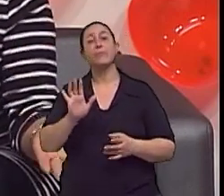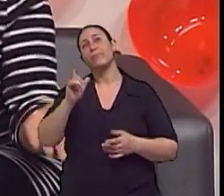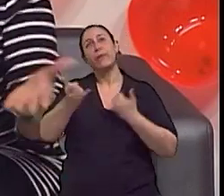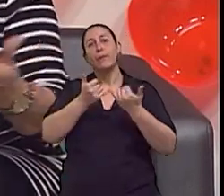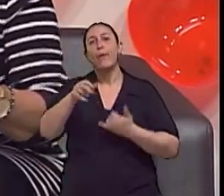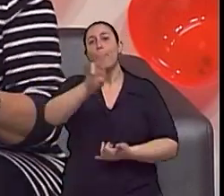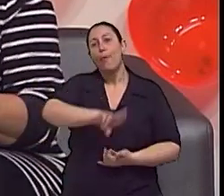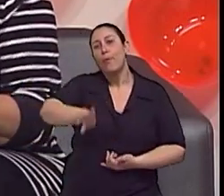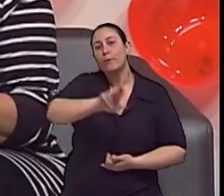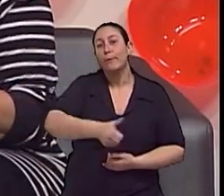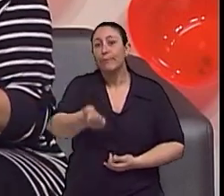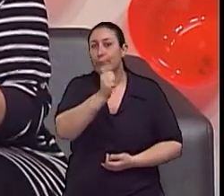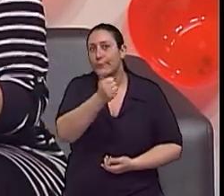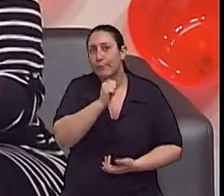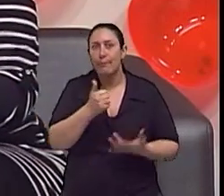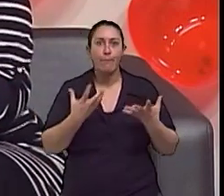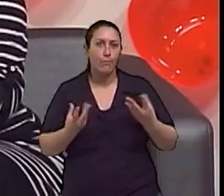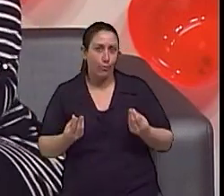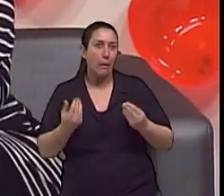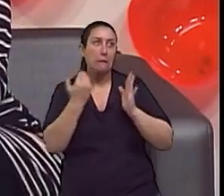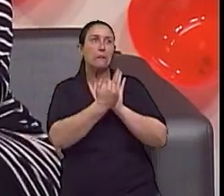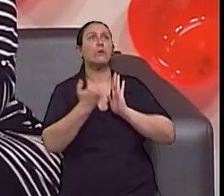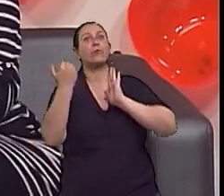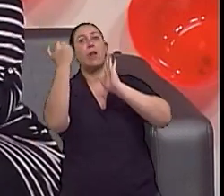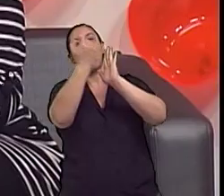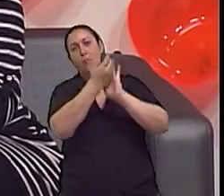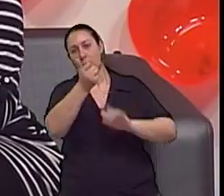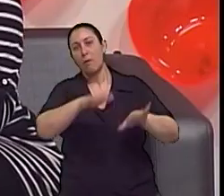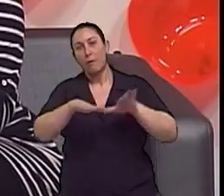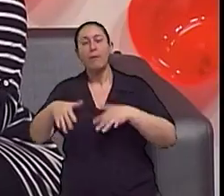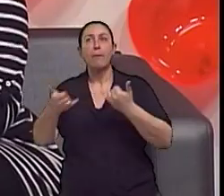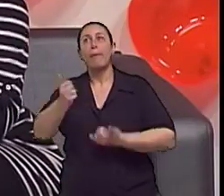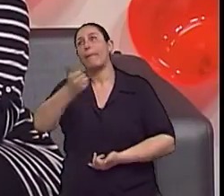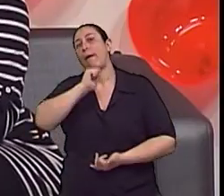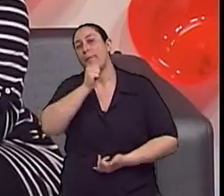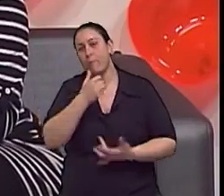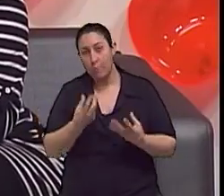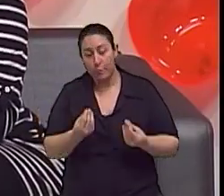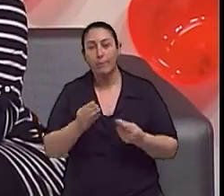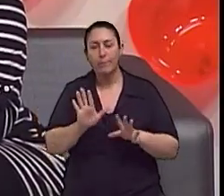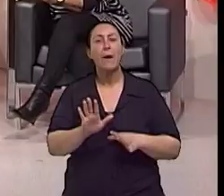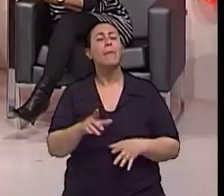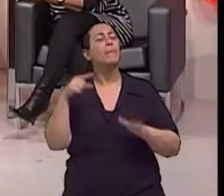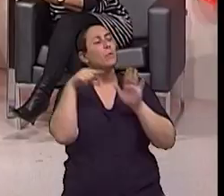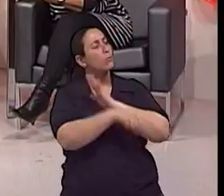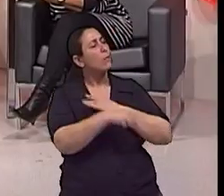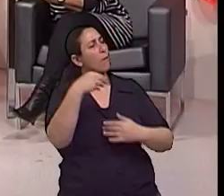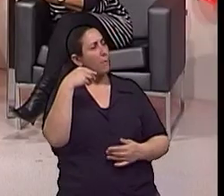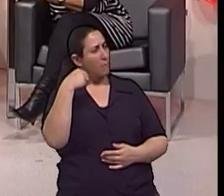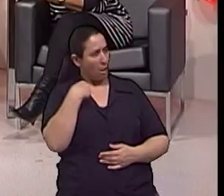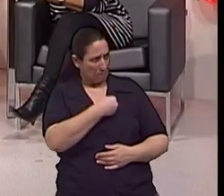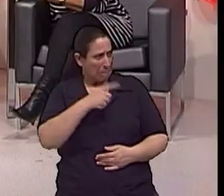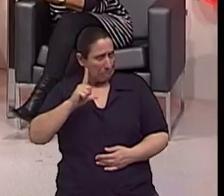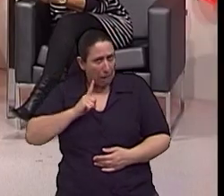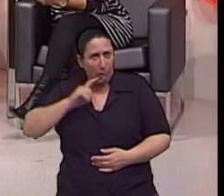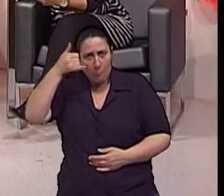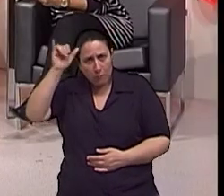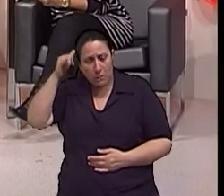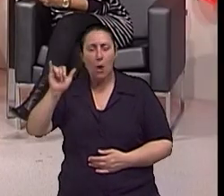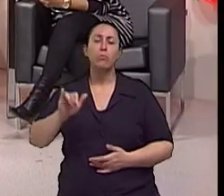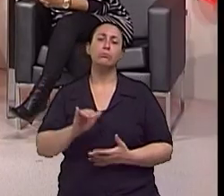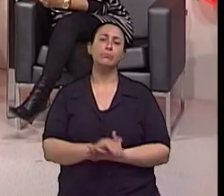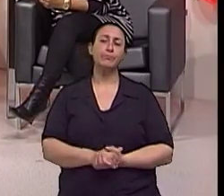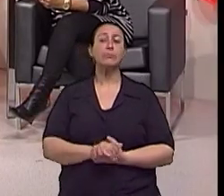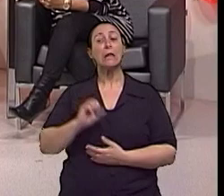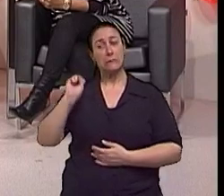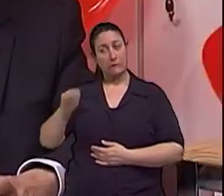exageradamente falando aqui, né? Beber bastante. Dr. César, existe prevenção? Existe